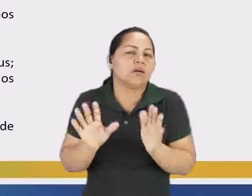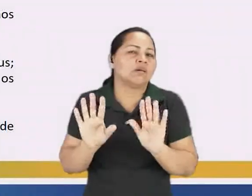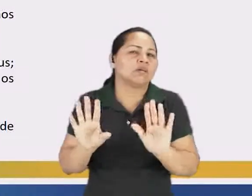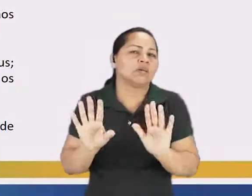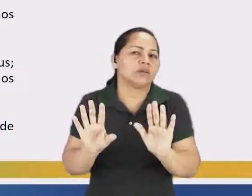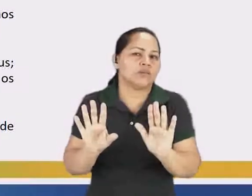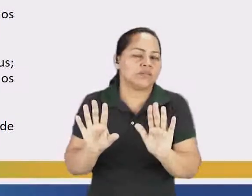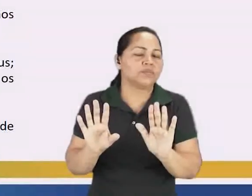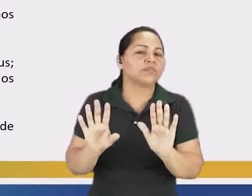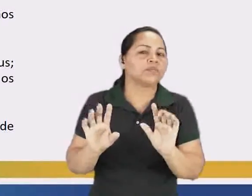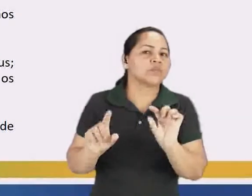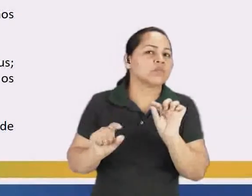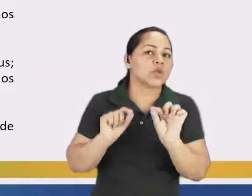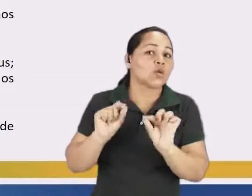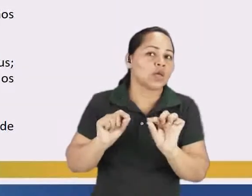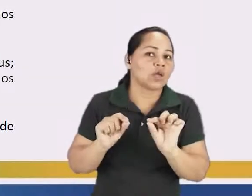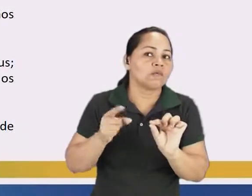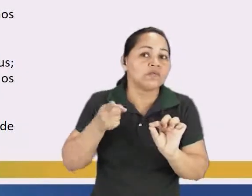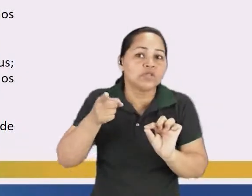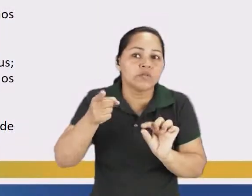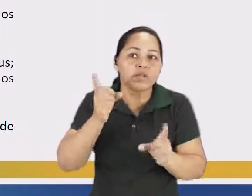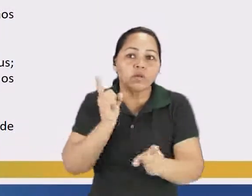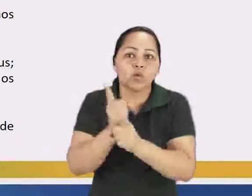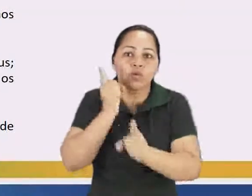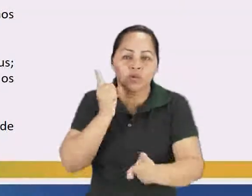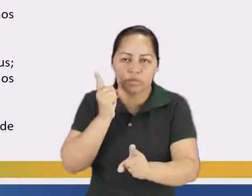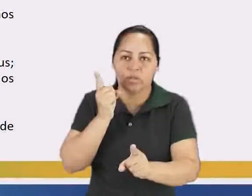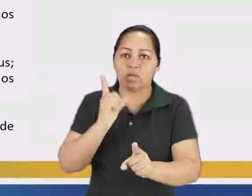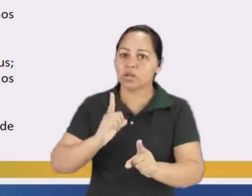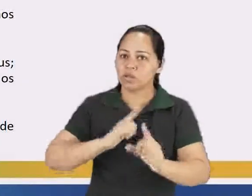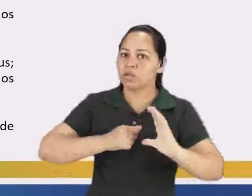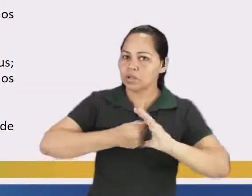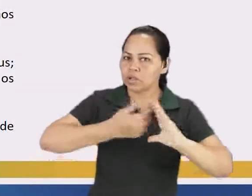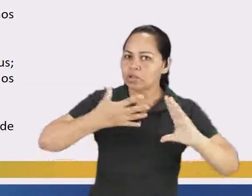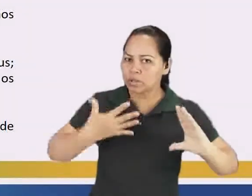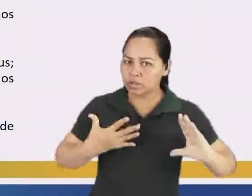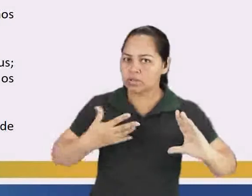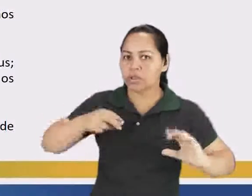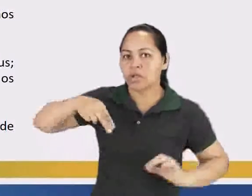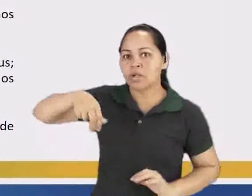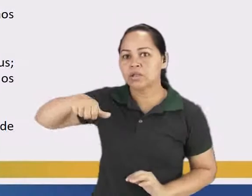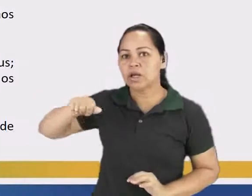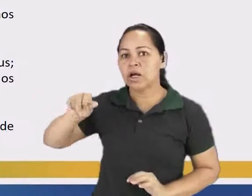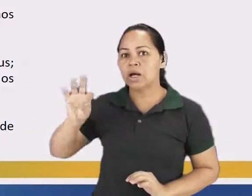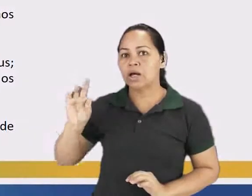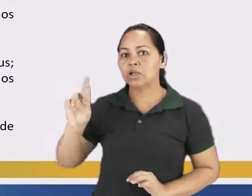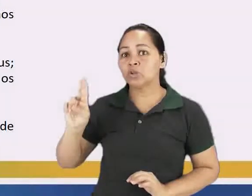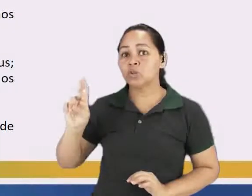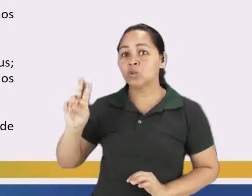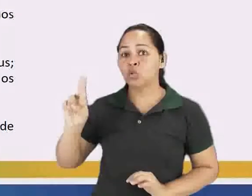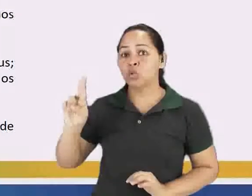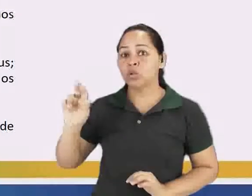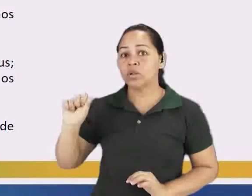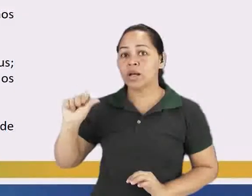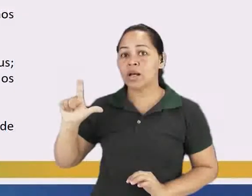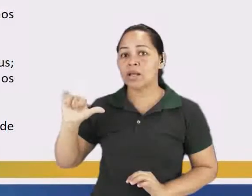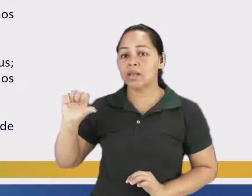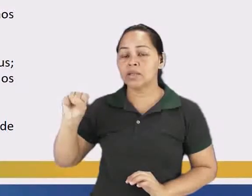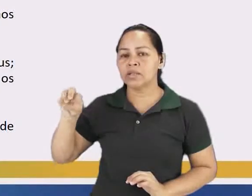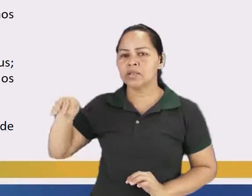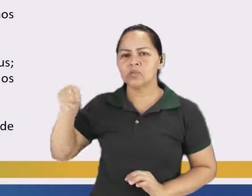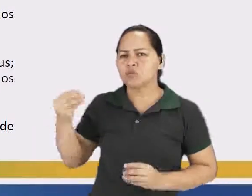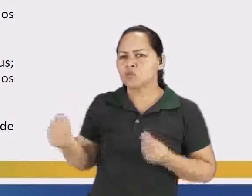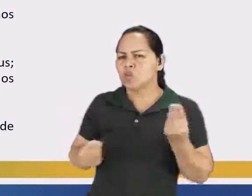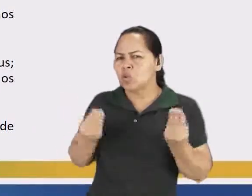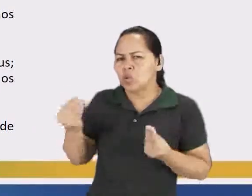No fragmento, há várias outras características do naturalismo. Então, você tem que estudar o naturalismo. Você tem que